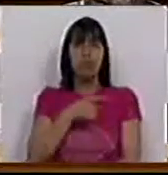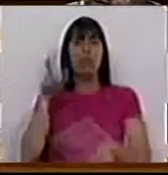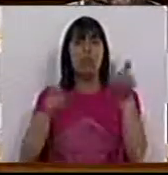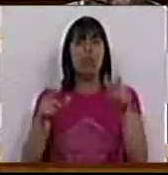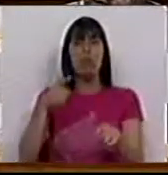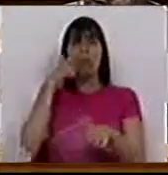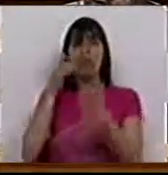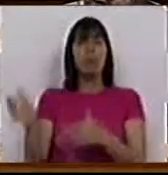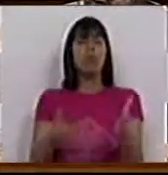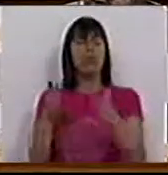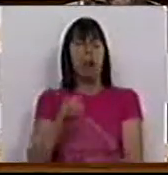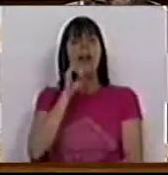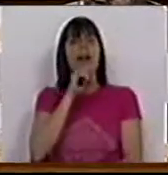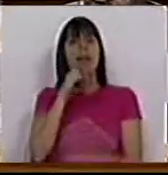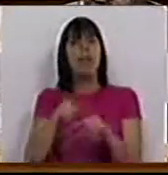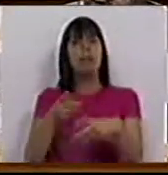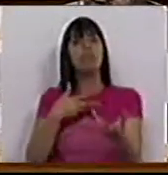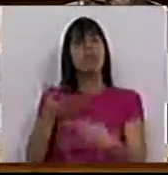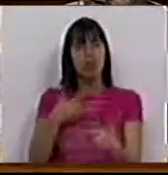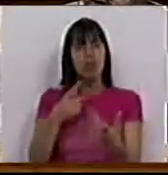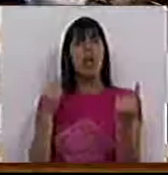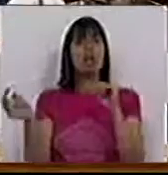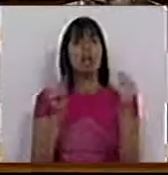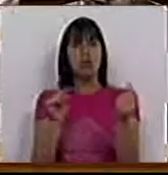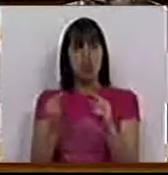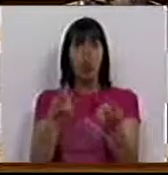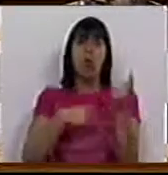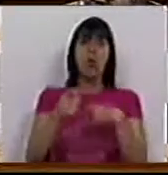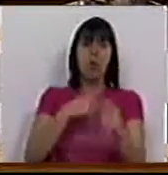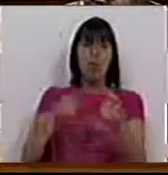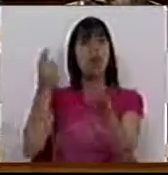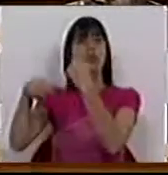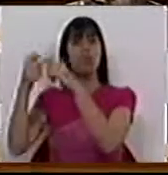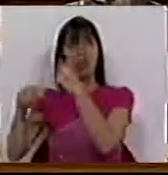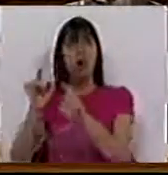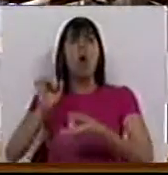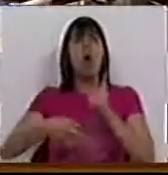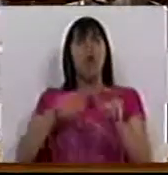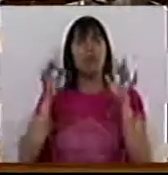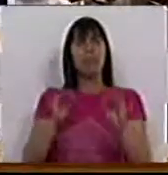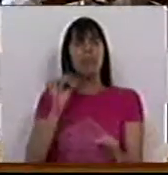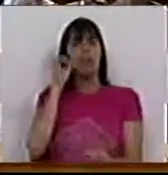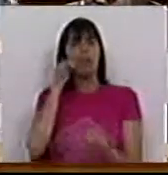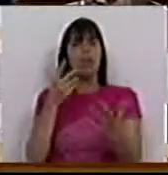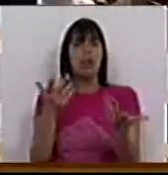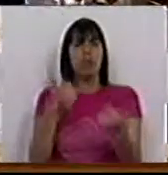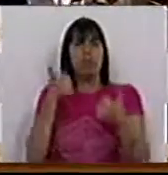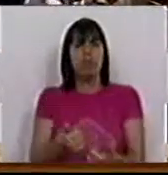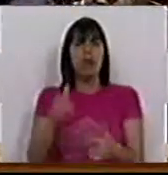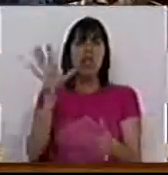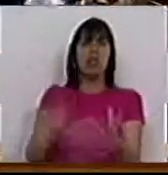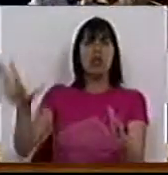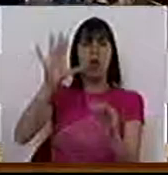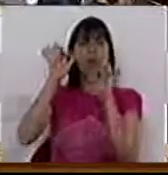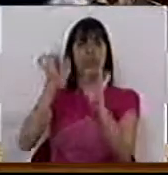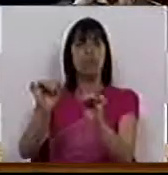dos produtores e com capacidade de negociar e discutir com o comércio exportador aquilo que são os vinhos generosos da